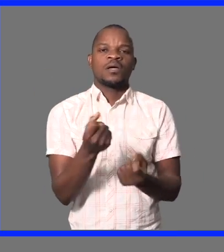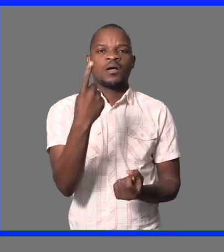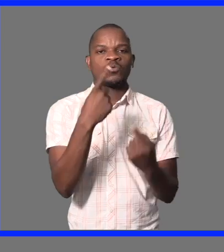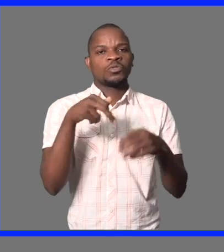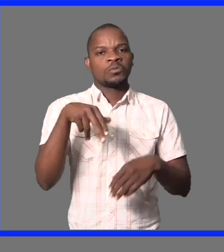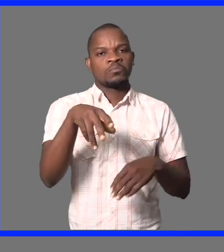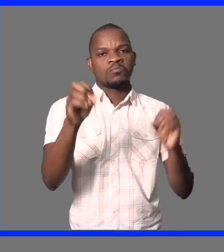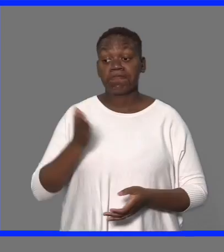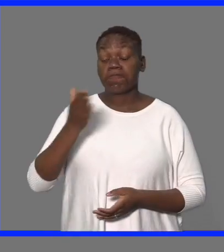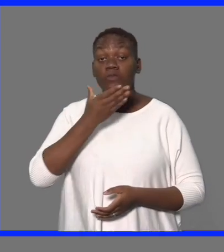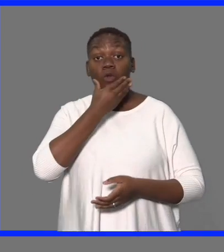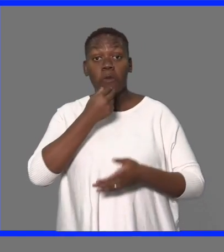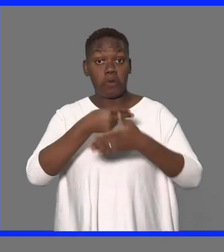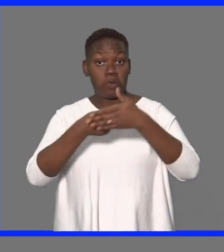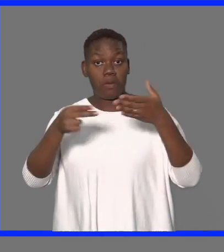para as pessoas que não se locomovem.